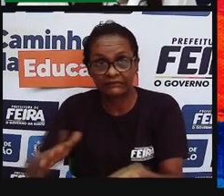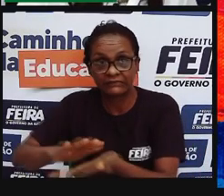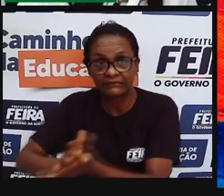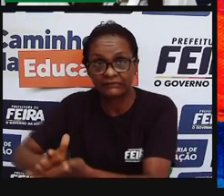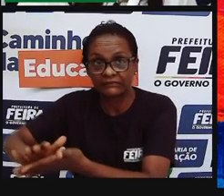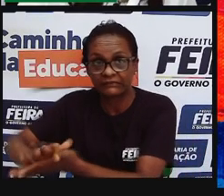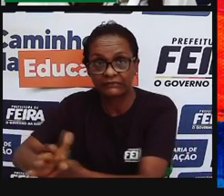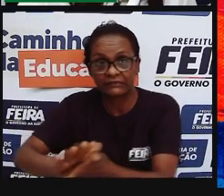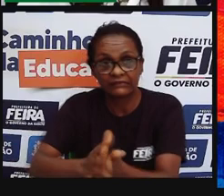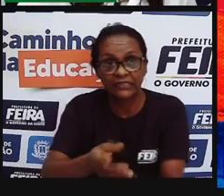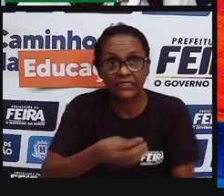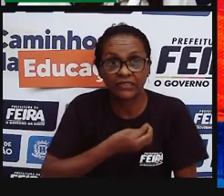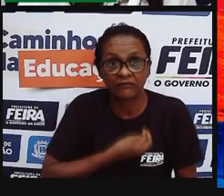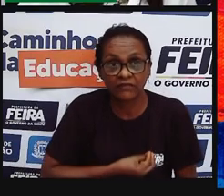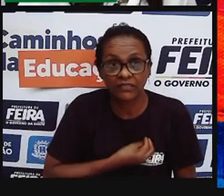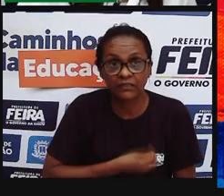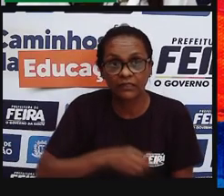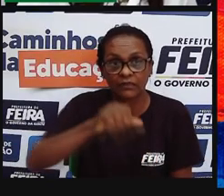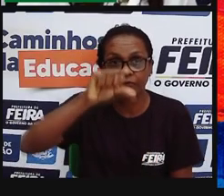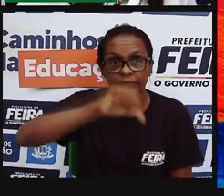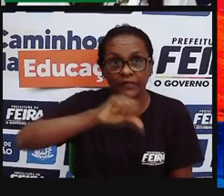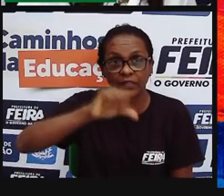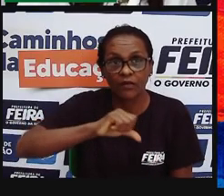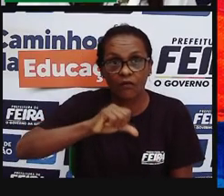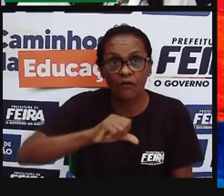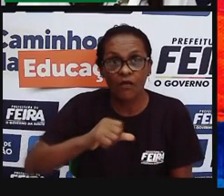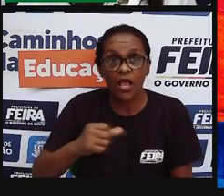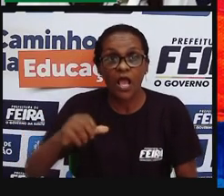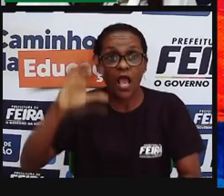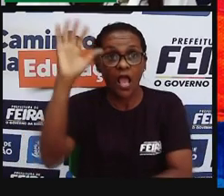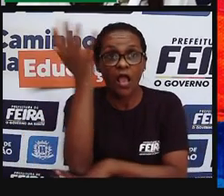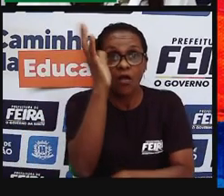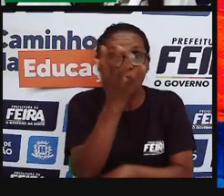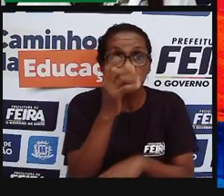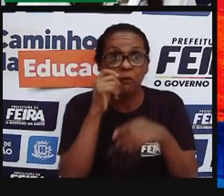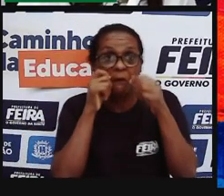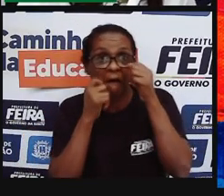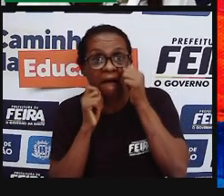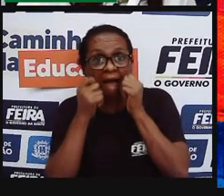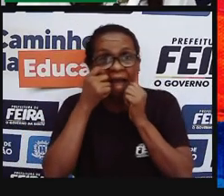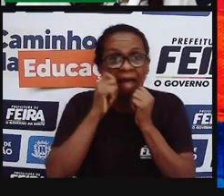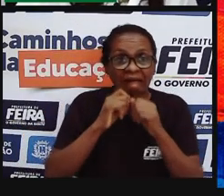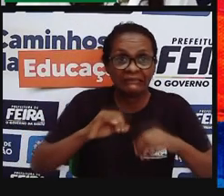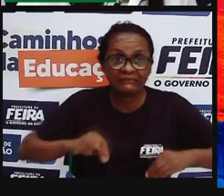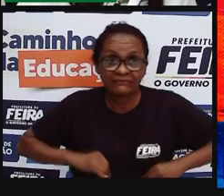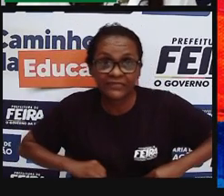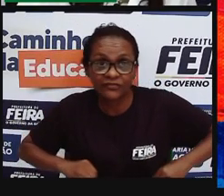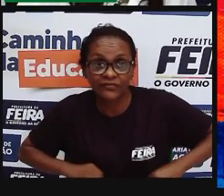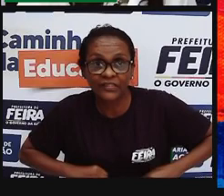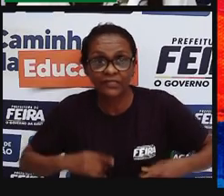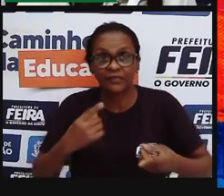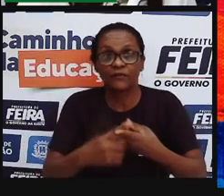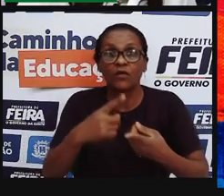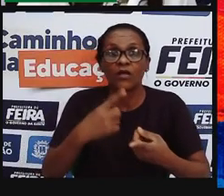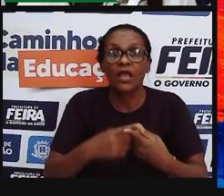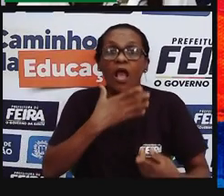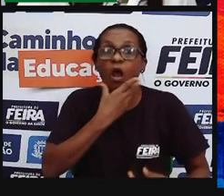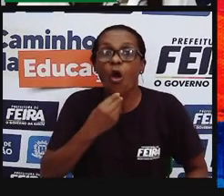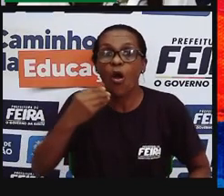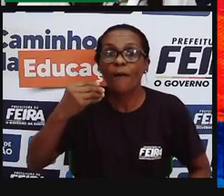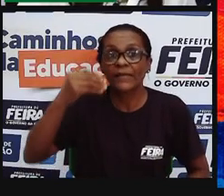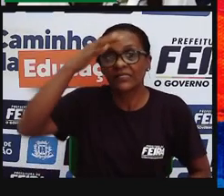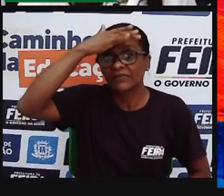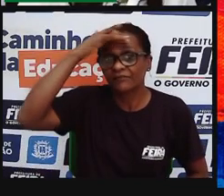terra, que clama por socorro, chora e agonia, rio, diversidade, ar puro, água